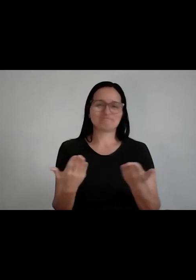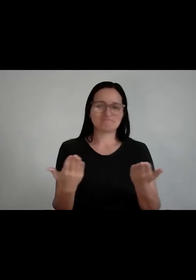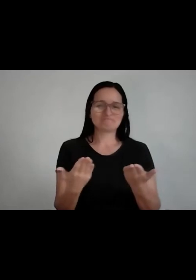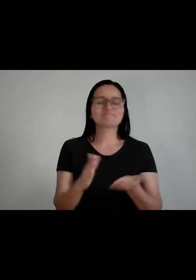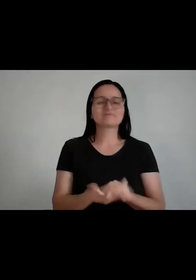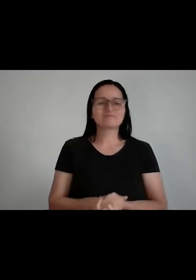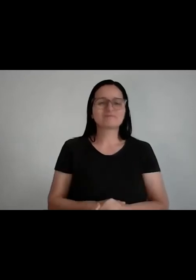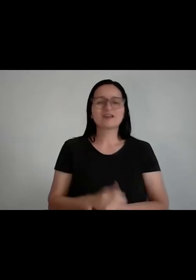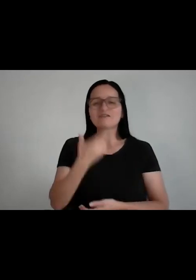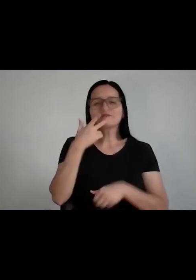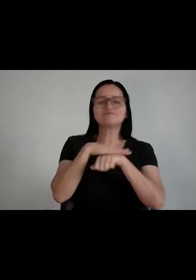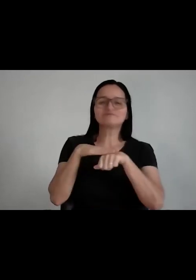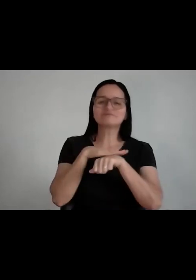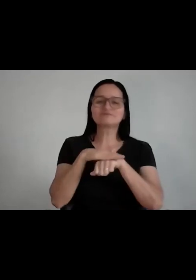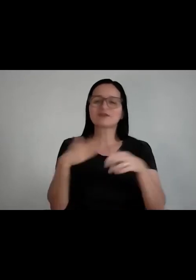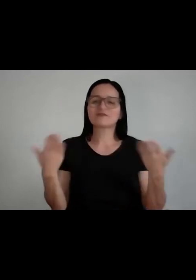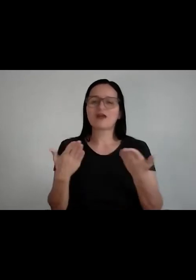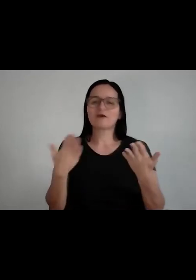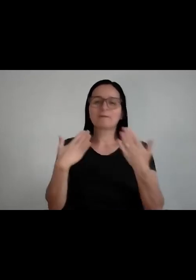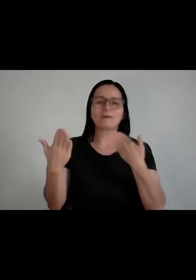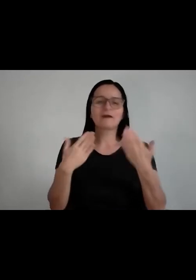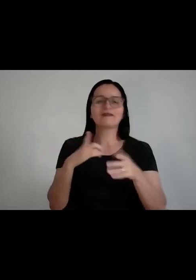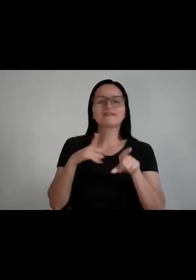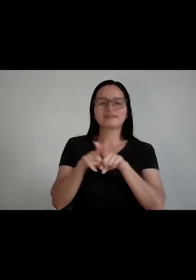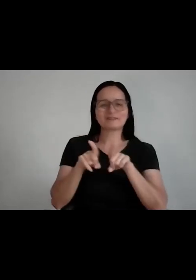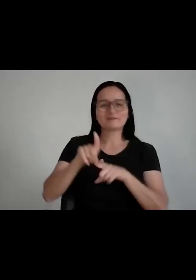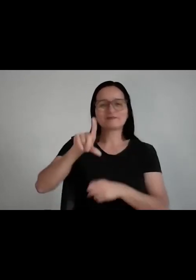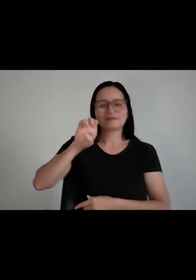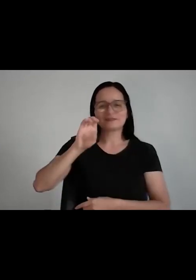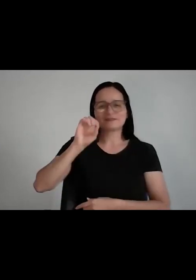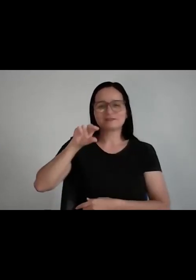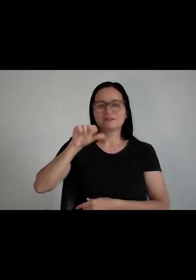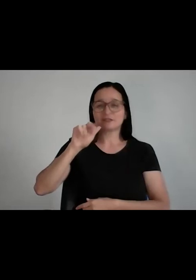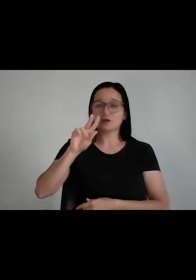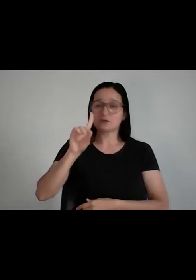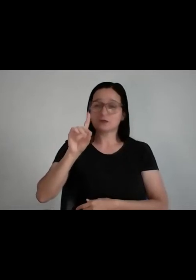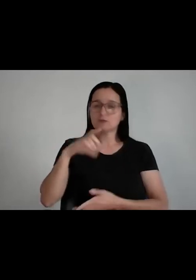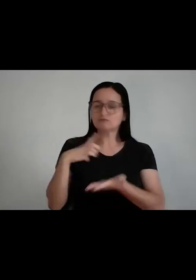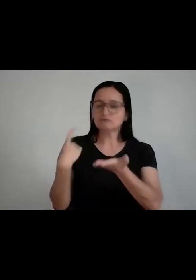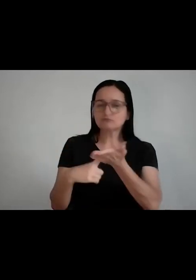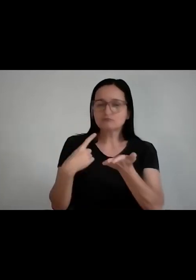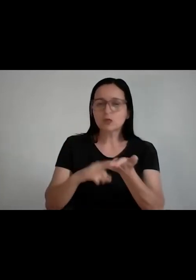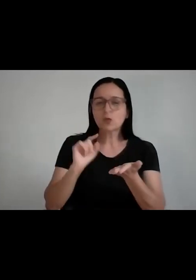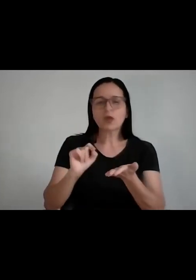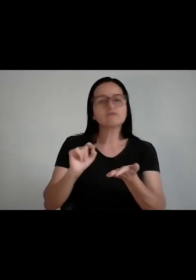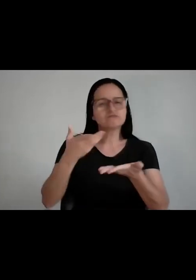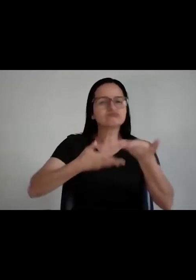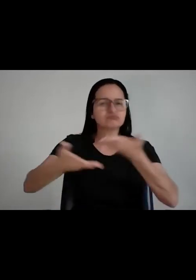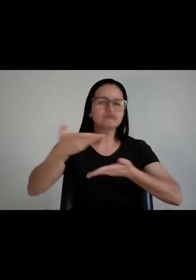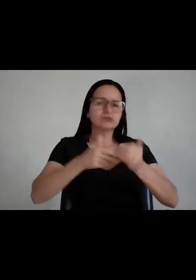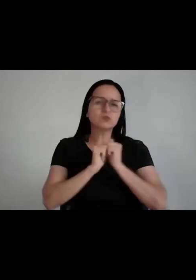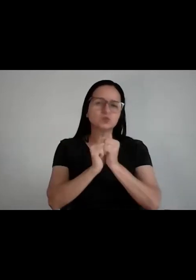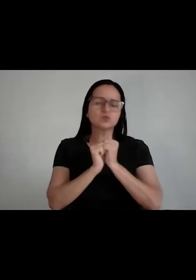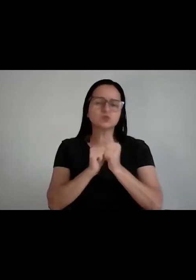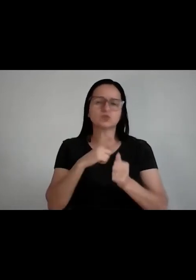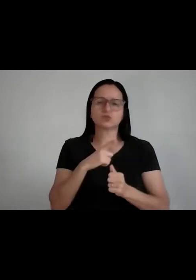é a gente bater um papo legal aqui. Tem o Leonardo também. Então, o primeiro acordo que eu quero fazer com vocês é participem, tá? Usem